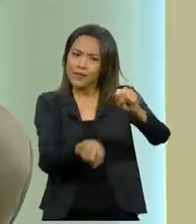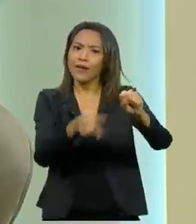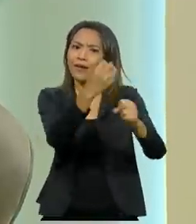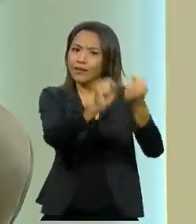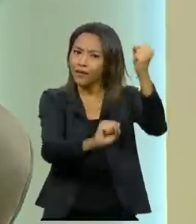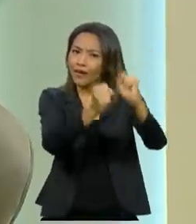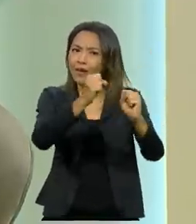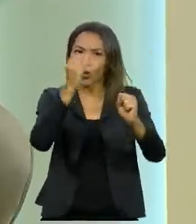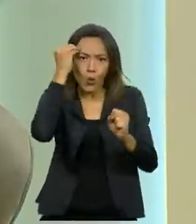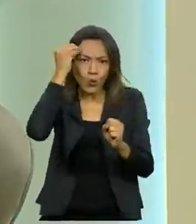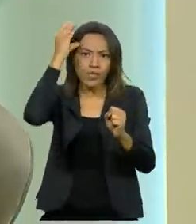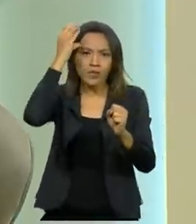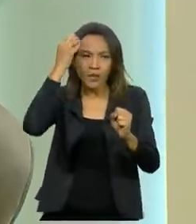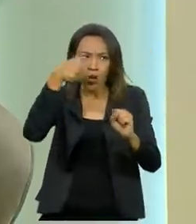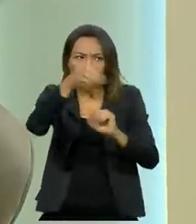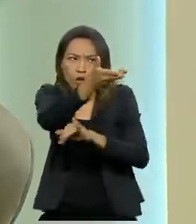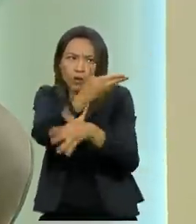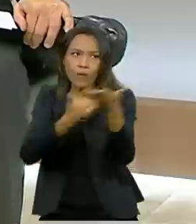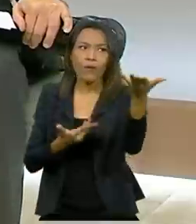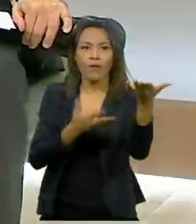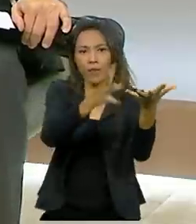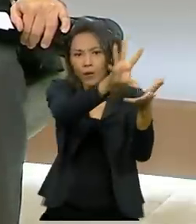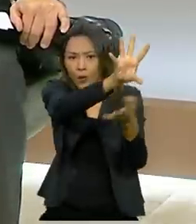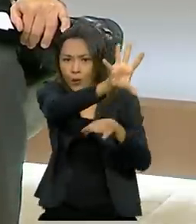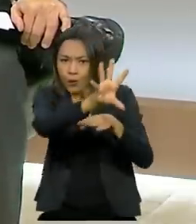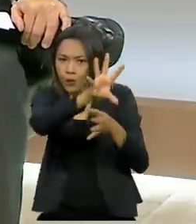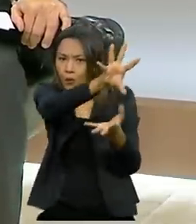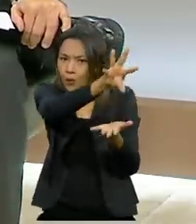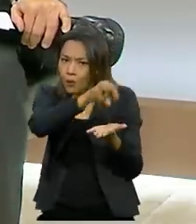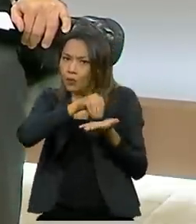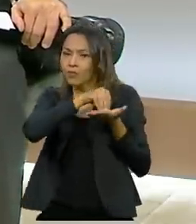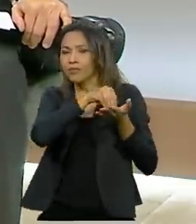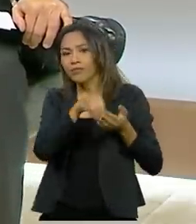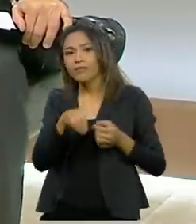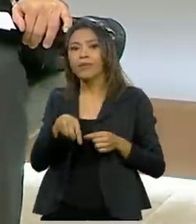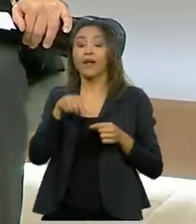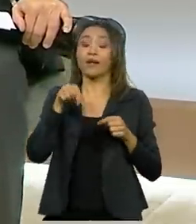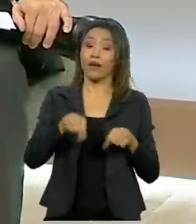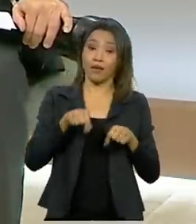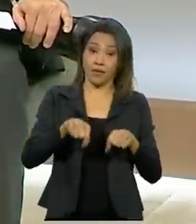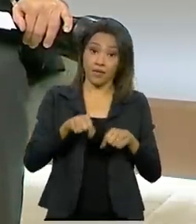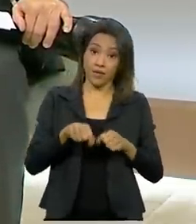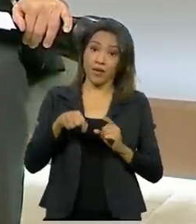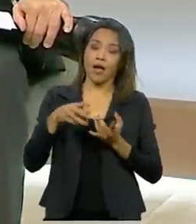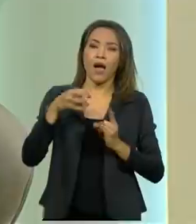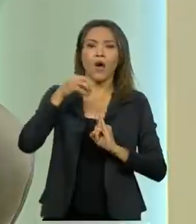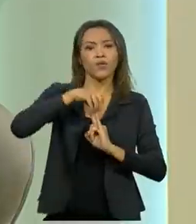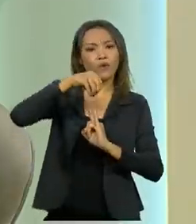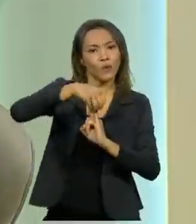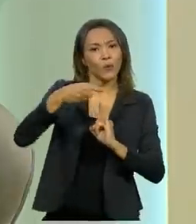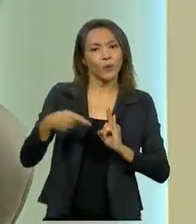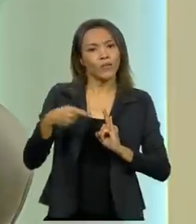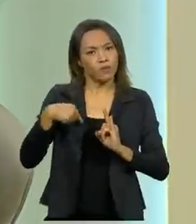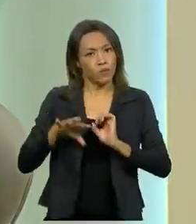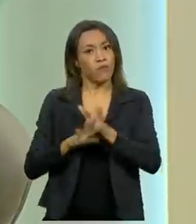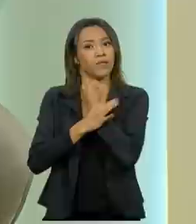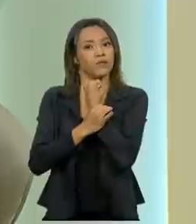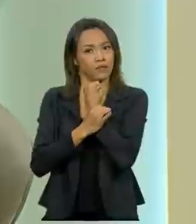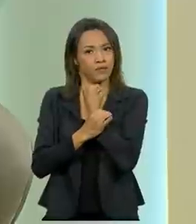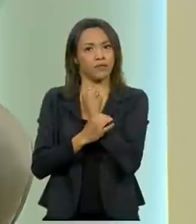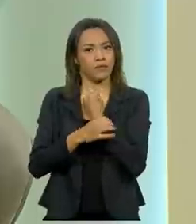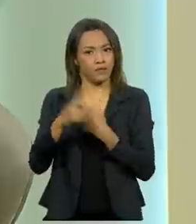tecnologia para a Fundação Oswaldo Cruz. Isso resultou numa vacina segura, eficaz,